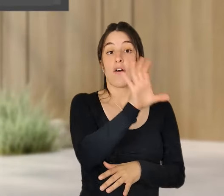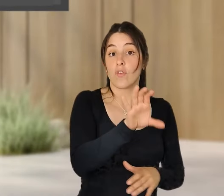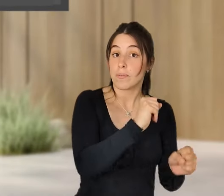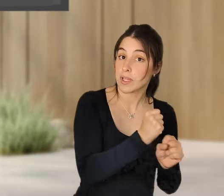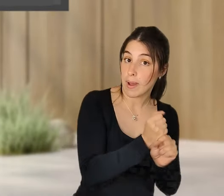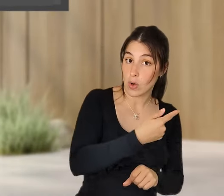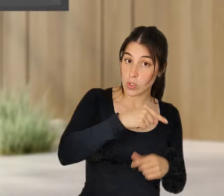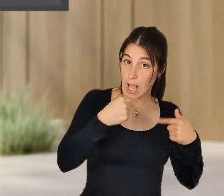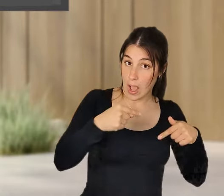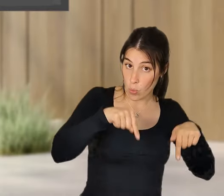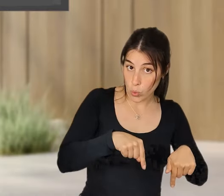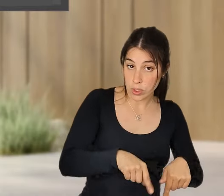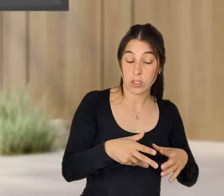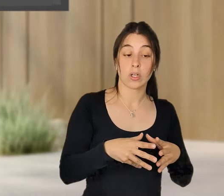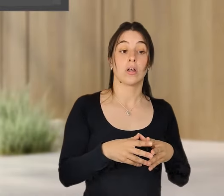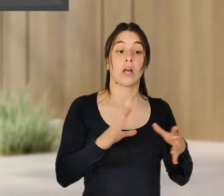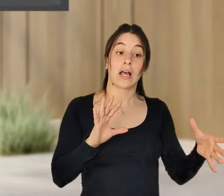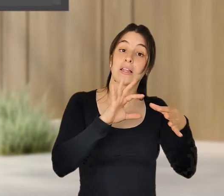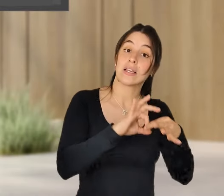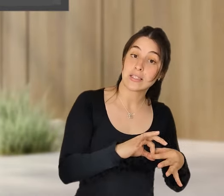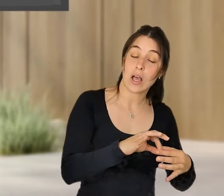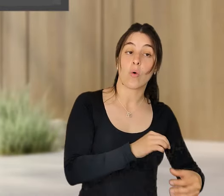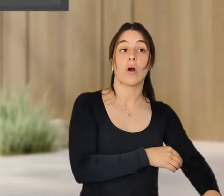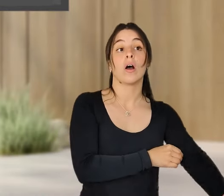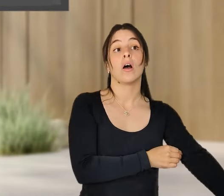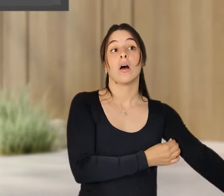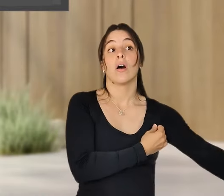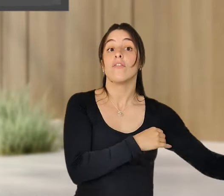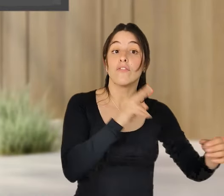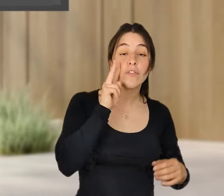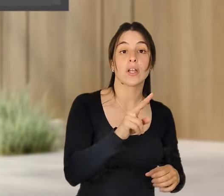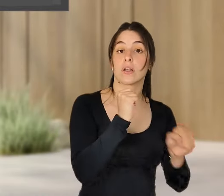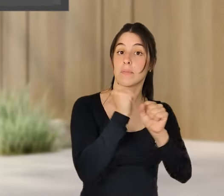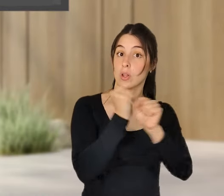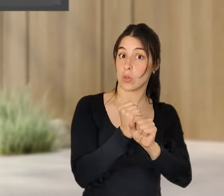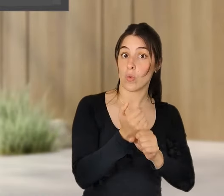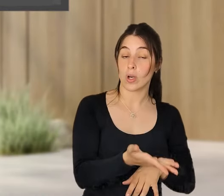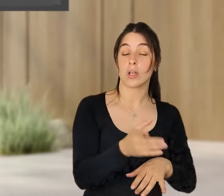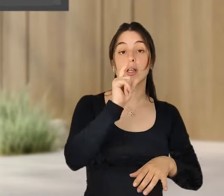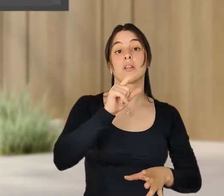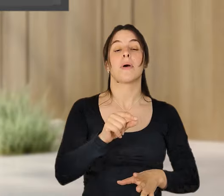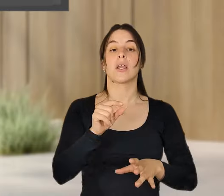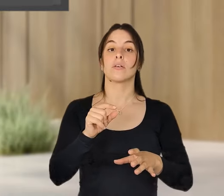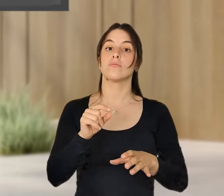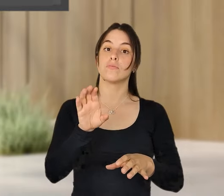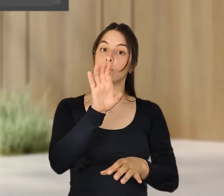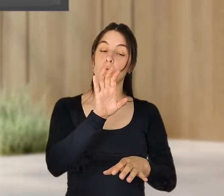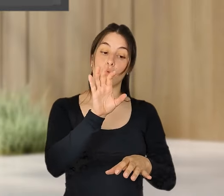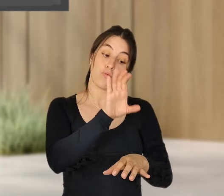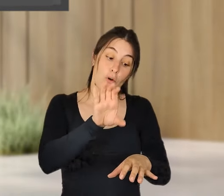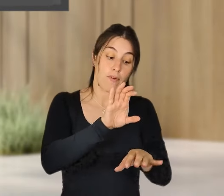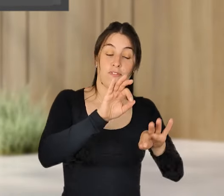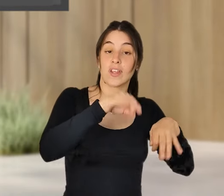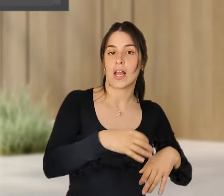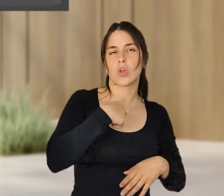associação entre o ver o trabalhador a trabalhar e o que é que é o produto final, eu acho que todos nós sentimos